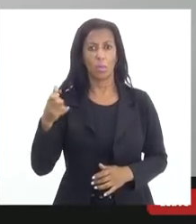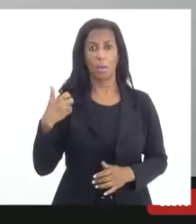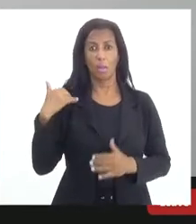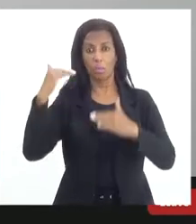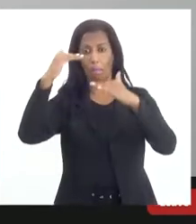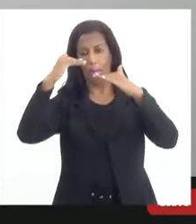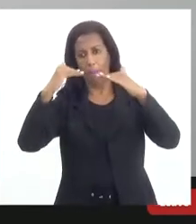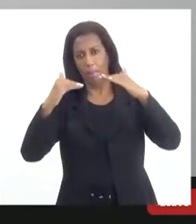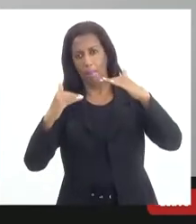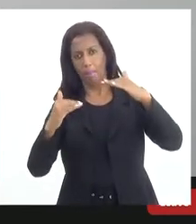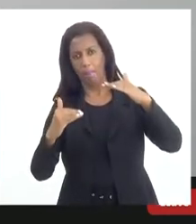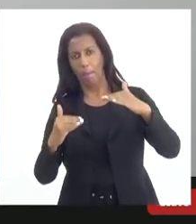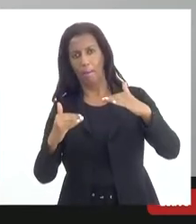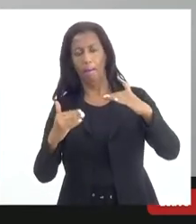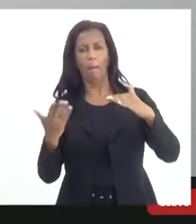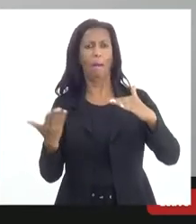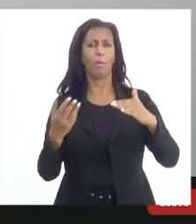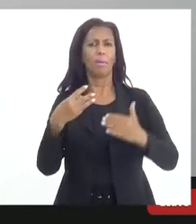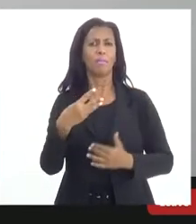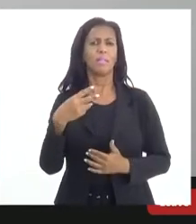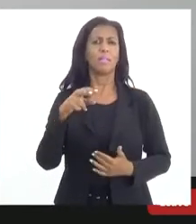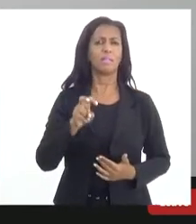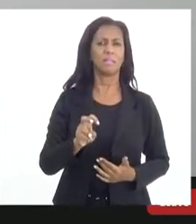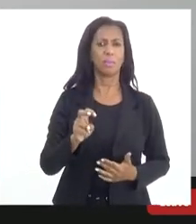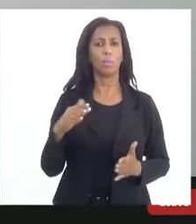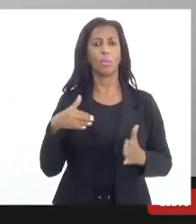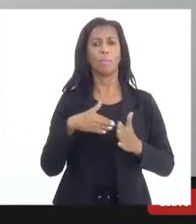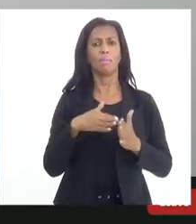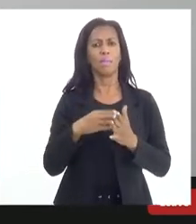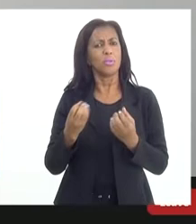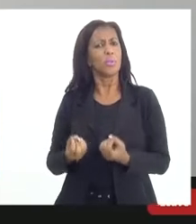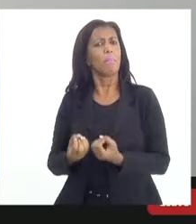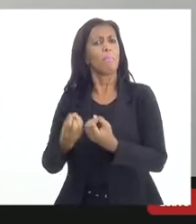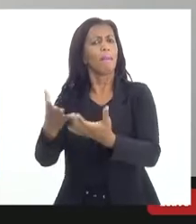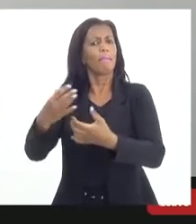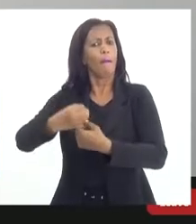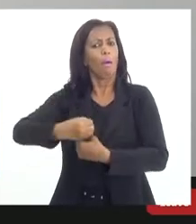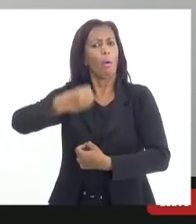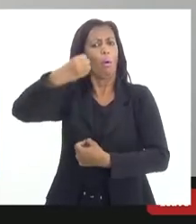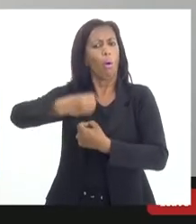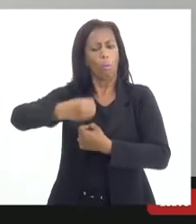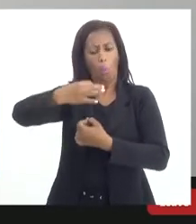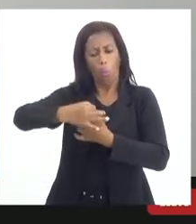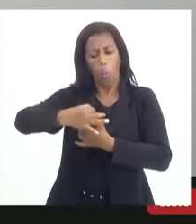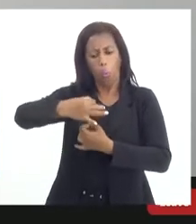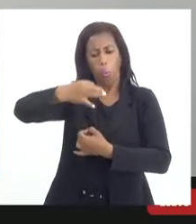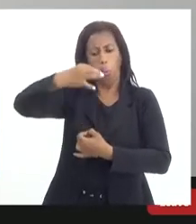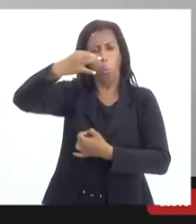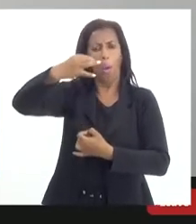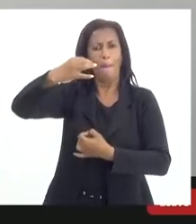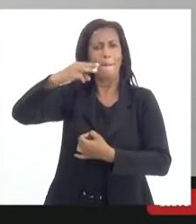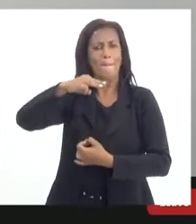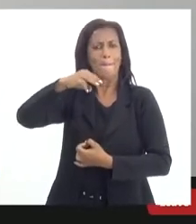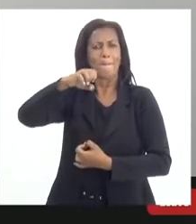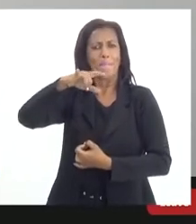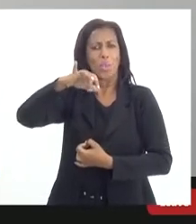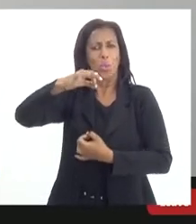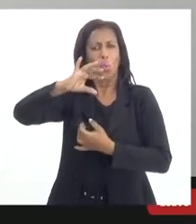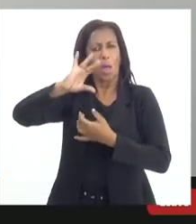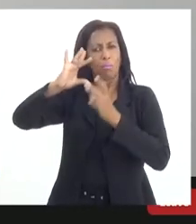caiu, mas há uma experiência até internacional de que uma faixa etária